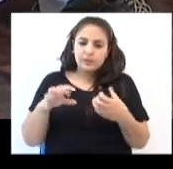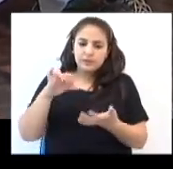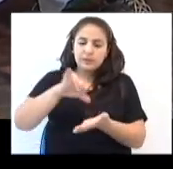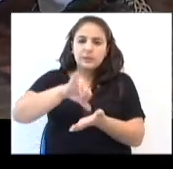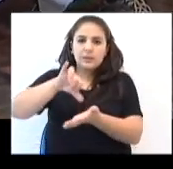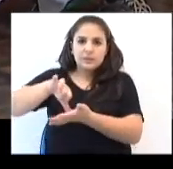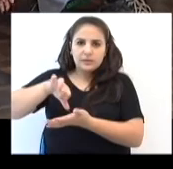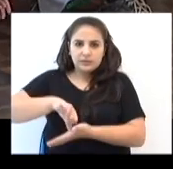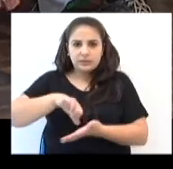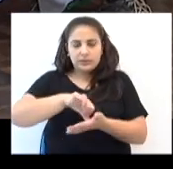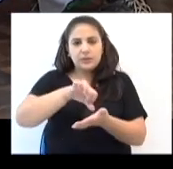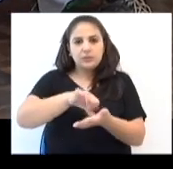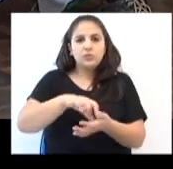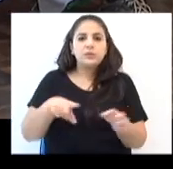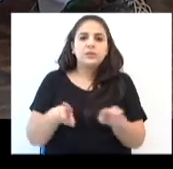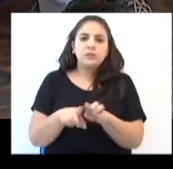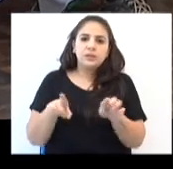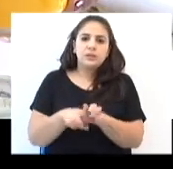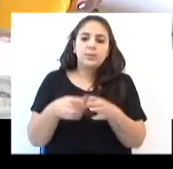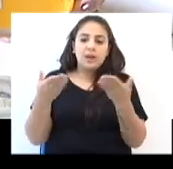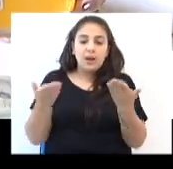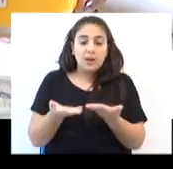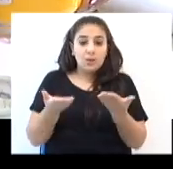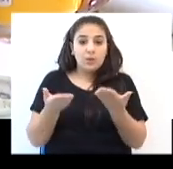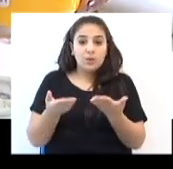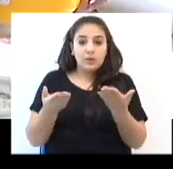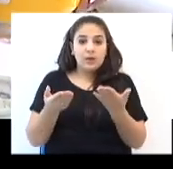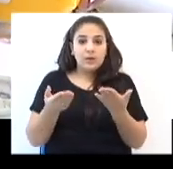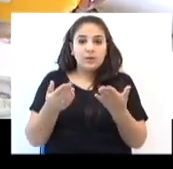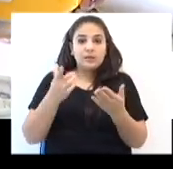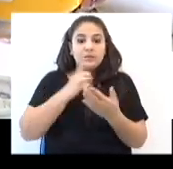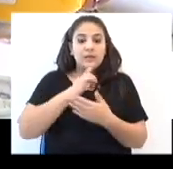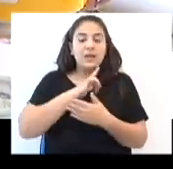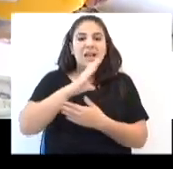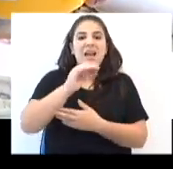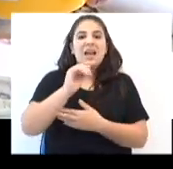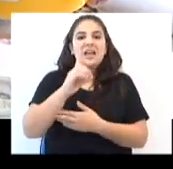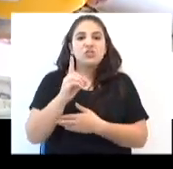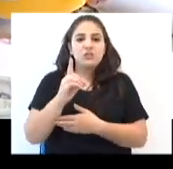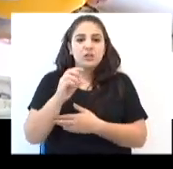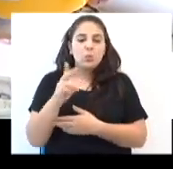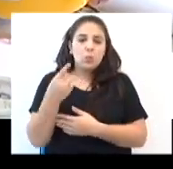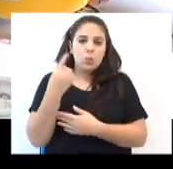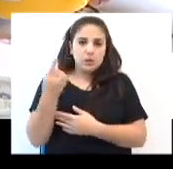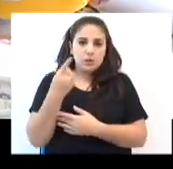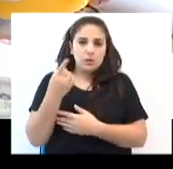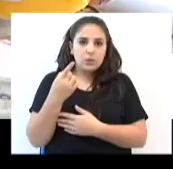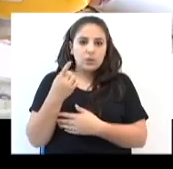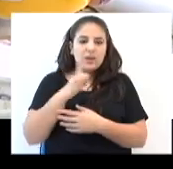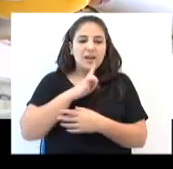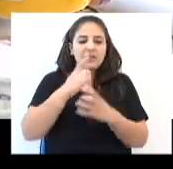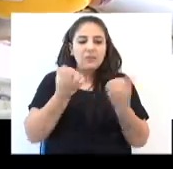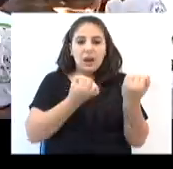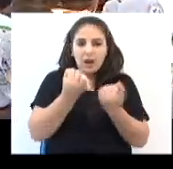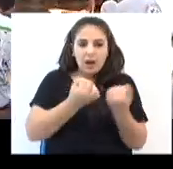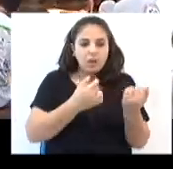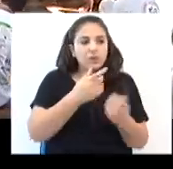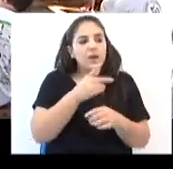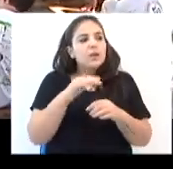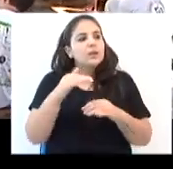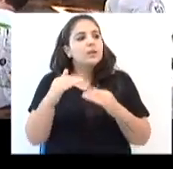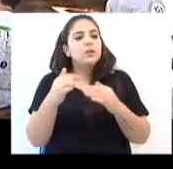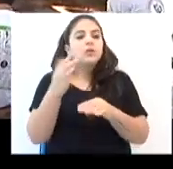descentralizado hoje para os CRAS e, além disso, então, agora com a unidade imóvel do Cadio Único que vai estar percorrendo aquelas